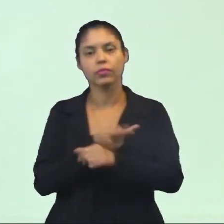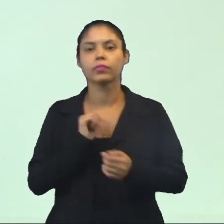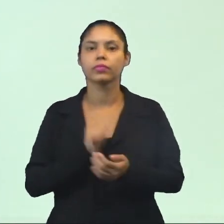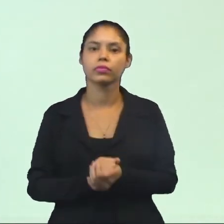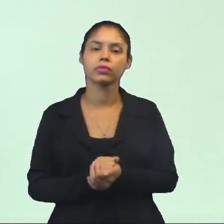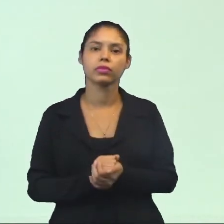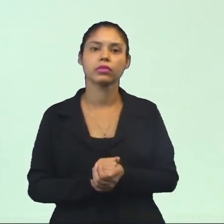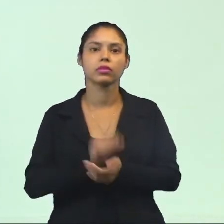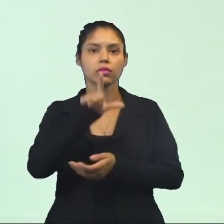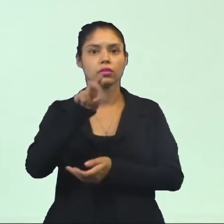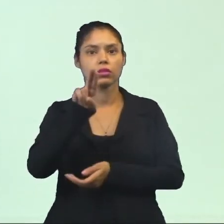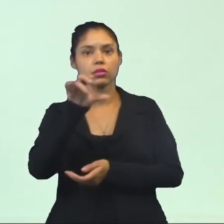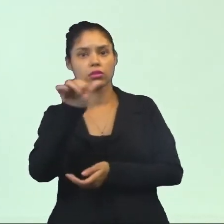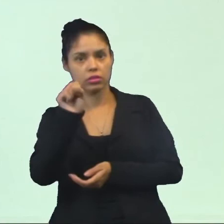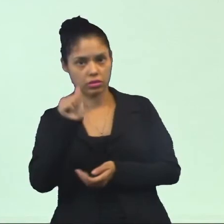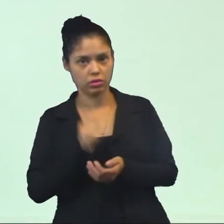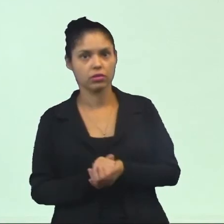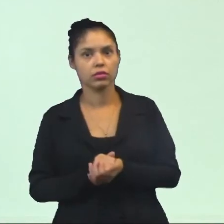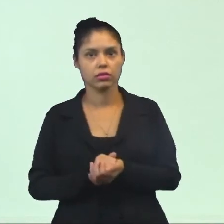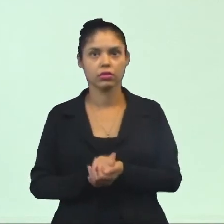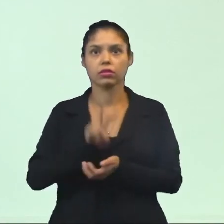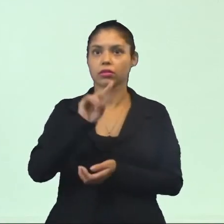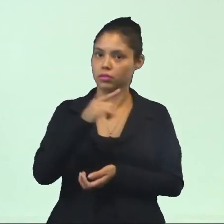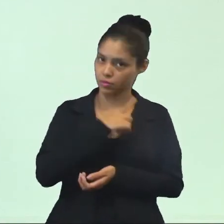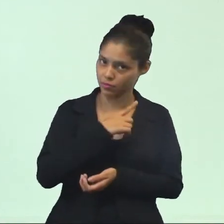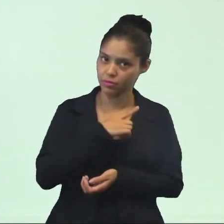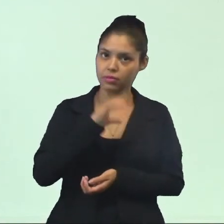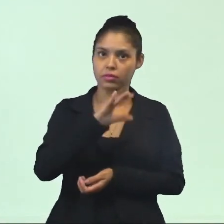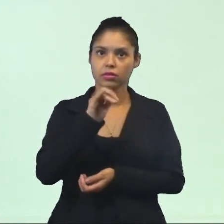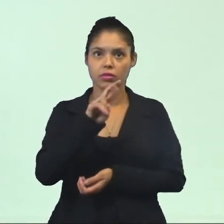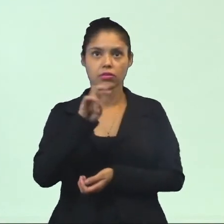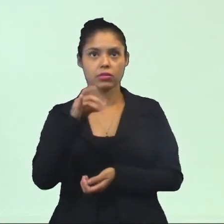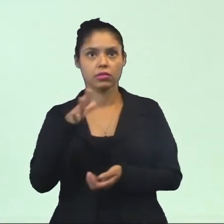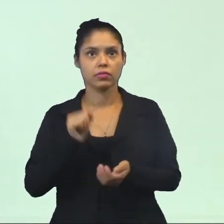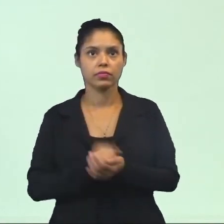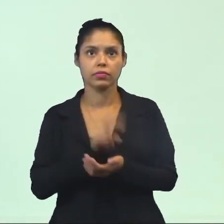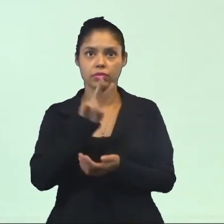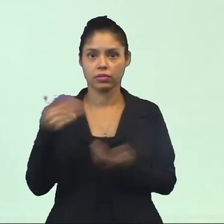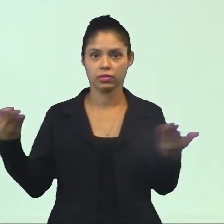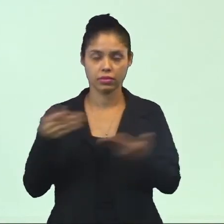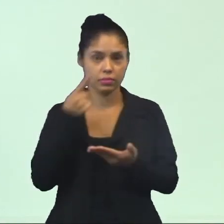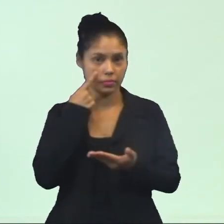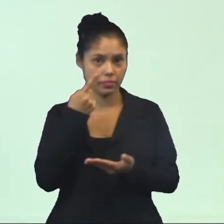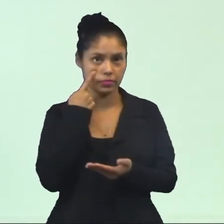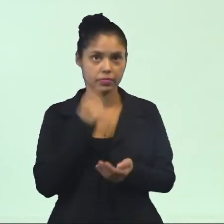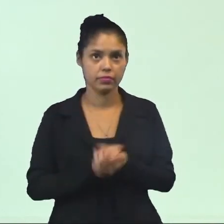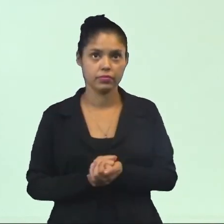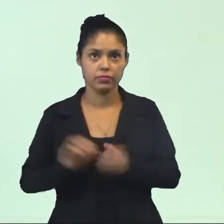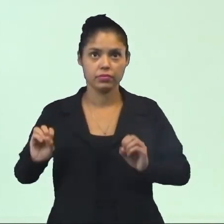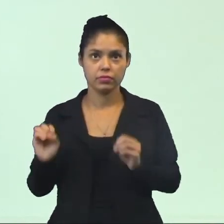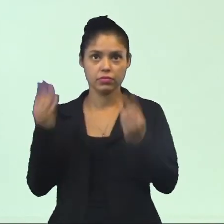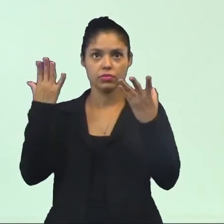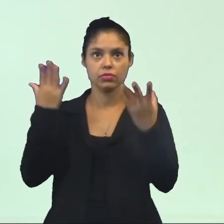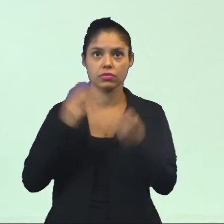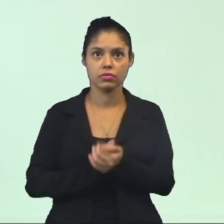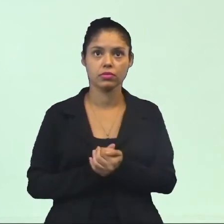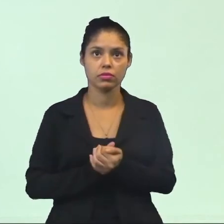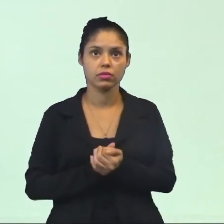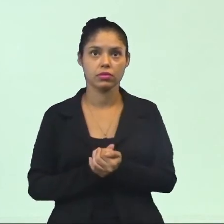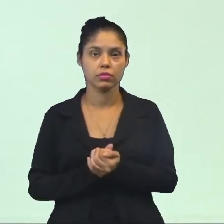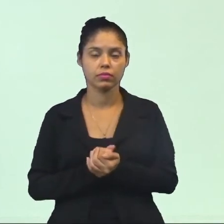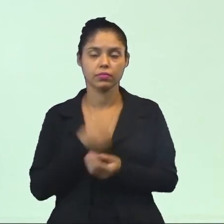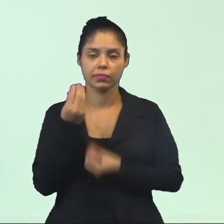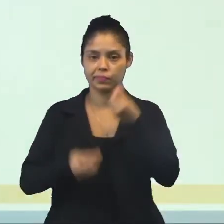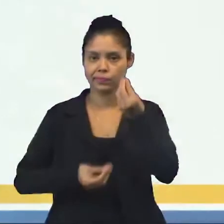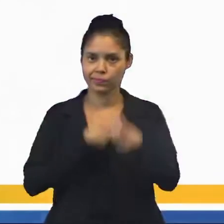Evangelho de Lucas, ele foi circuncidado. Ok? Vamos ver agora celebrações. Como